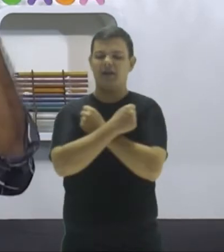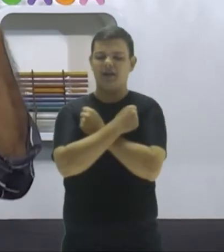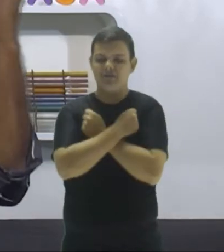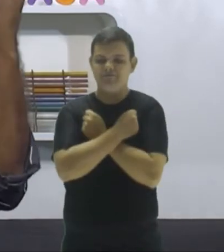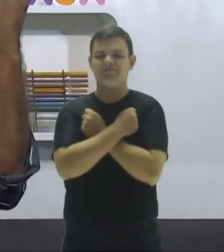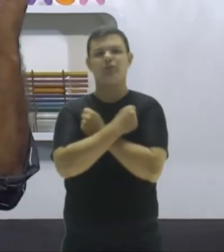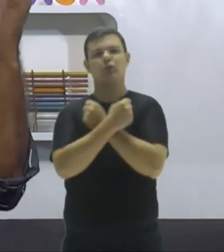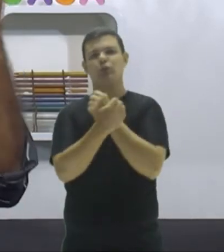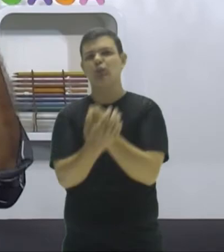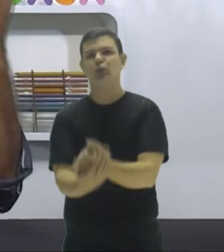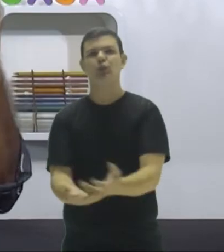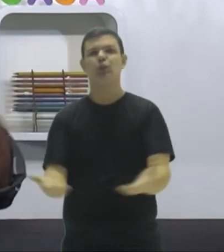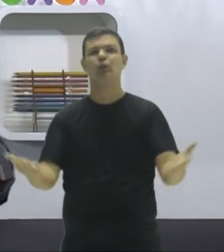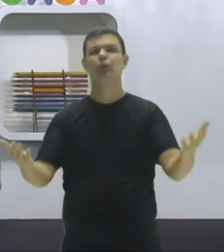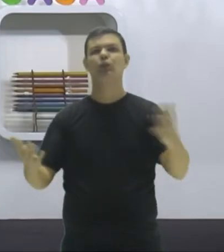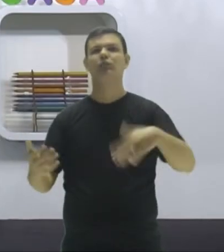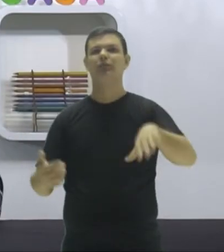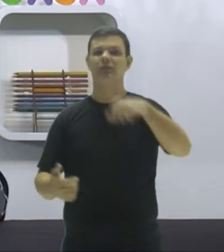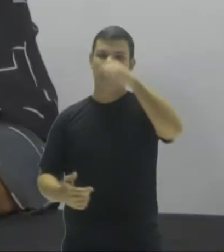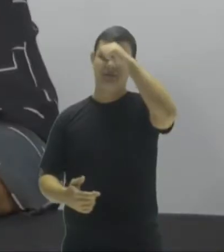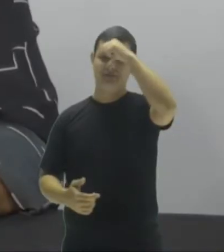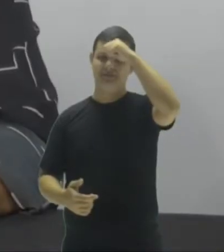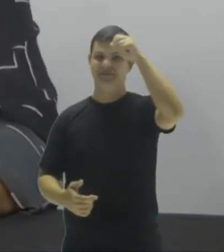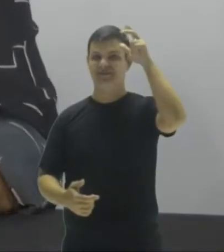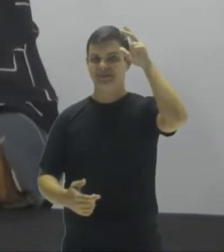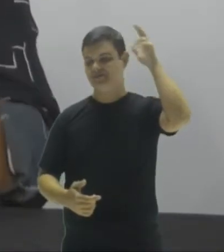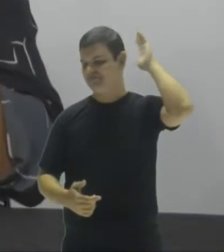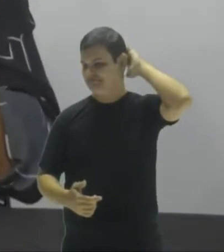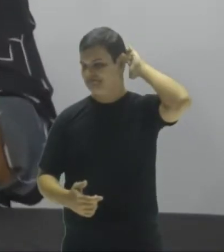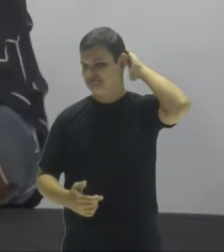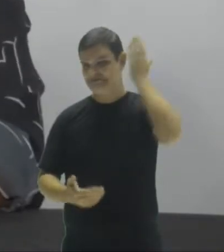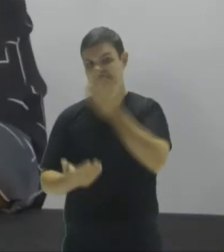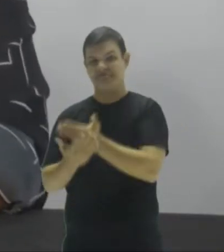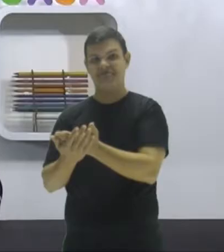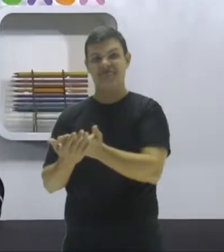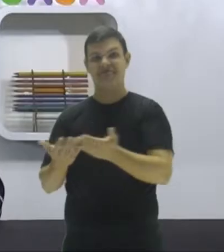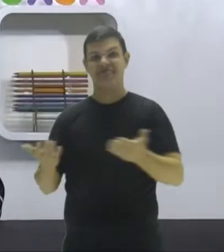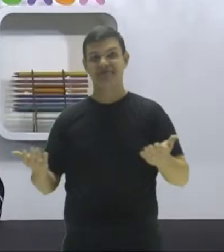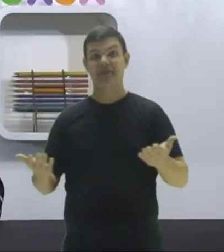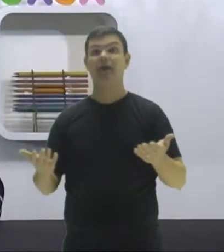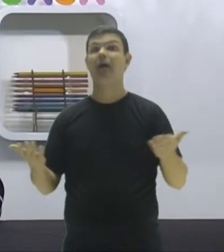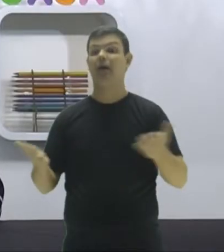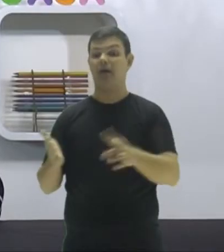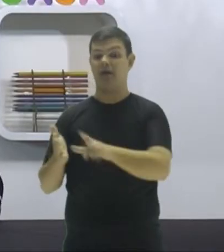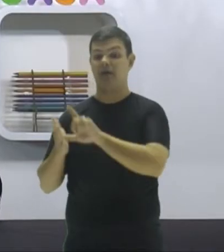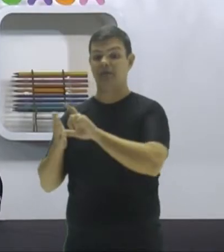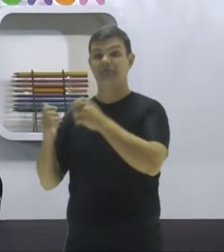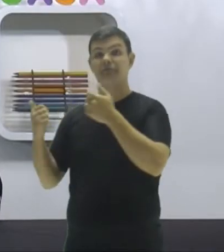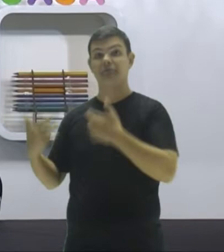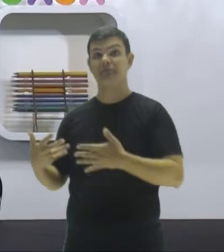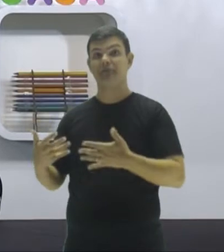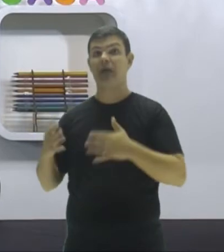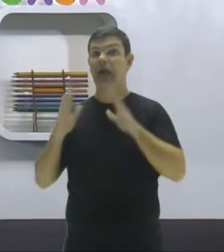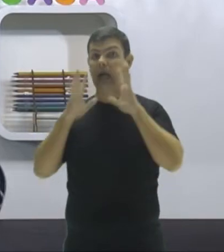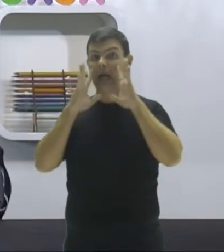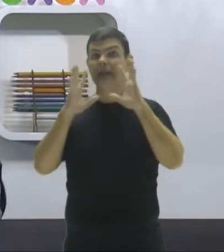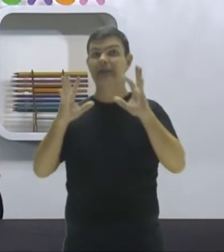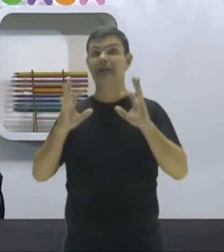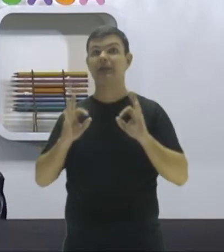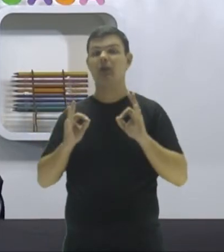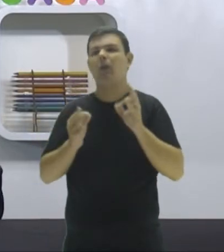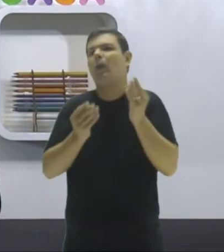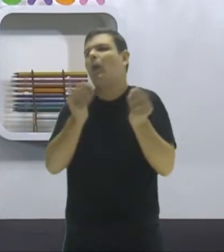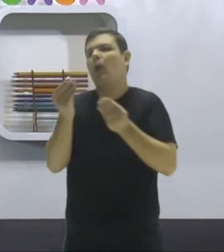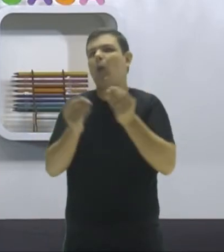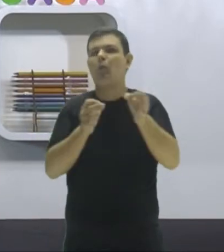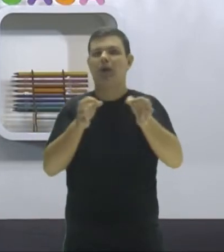a todos os alunos da Rede Municipal de Ensino, tá ok? Mas, antes de começarmos nossa aula, preste bem atenção como é que